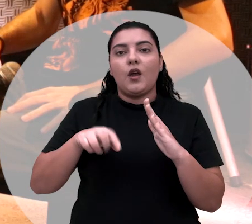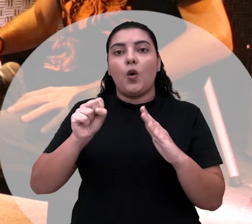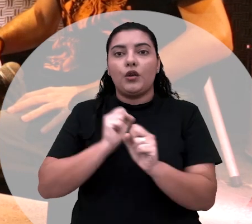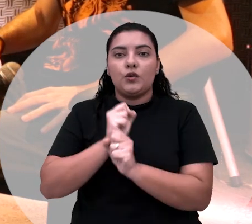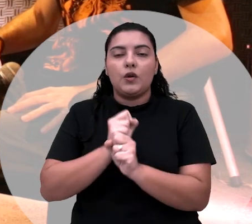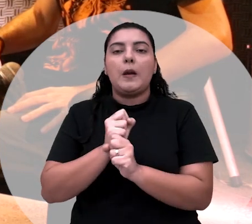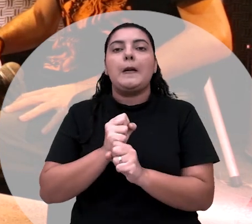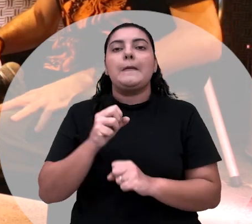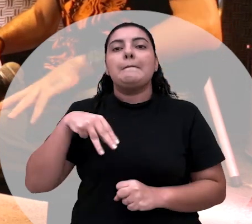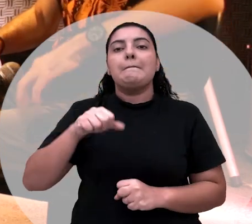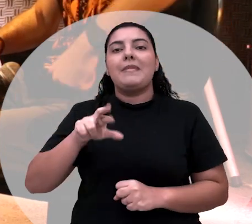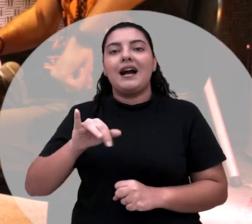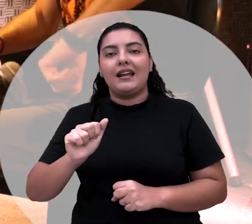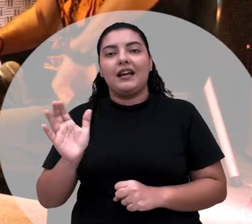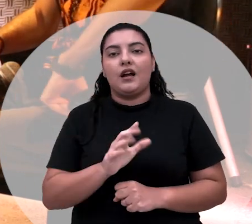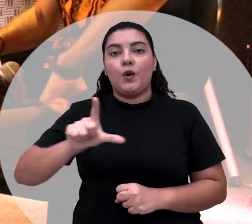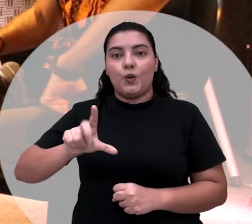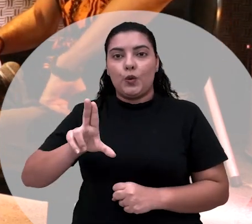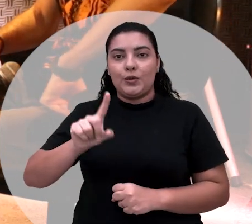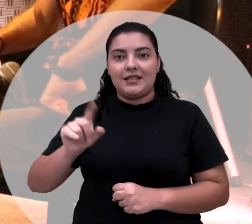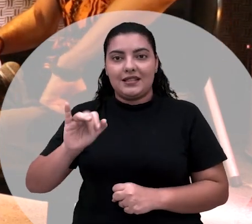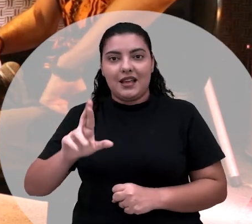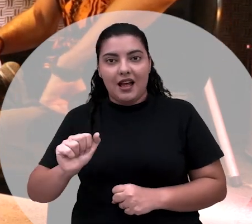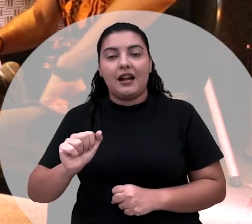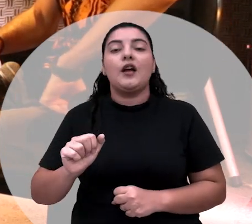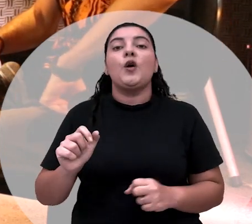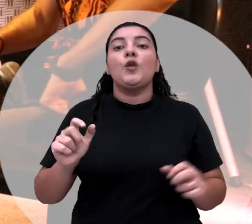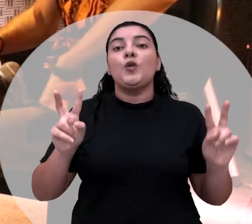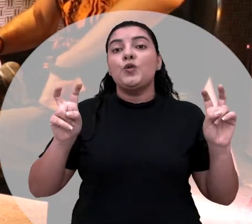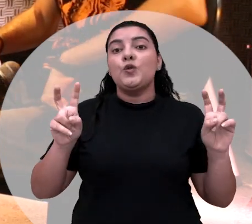Palácio Maria Luziara. Conosco, ao nosso lado, seja bem-vinda. Mãe Jaque.